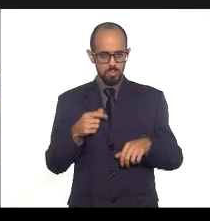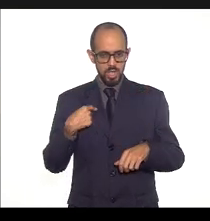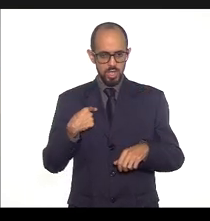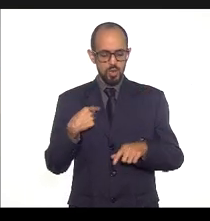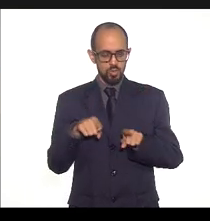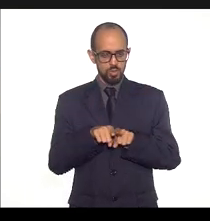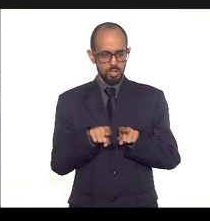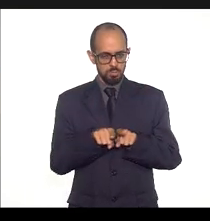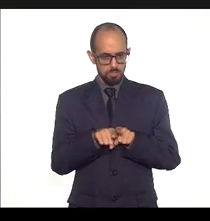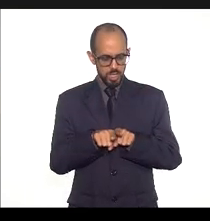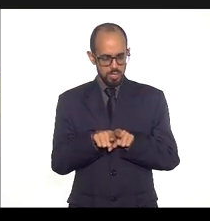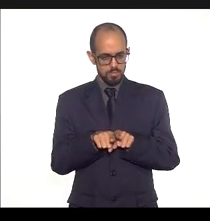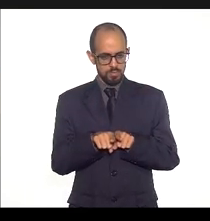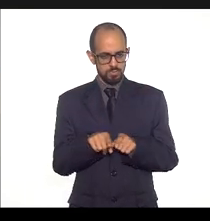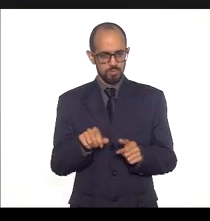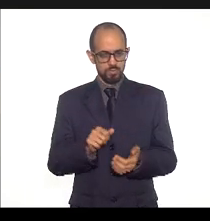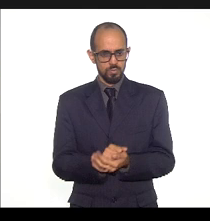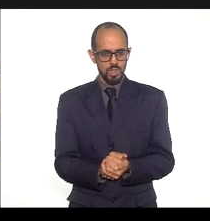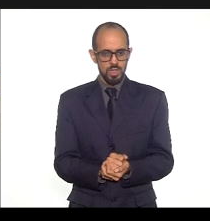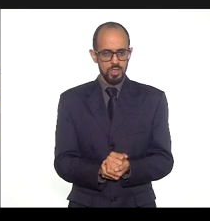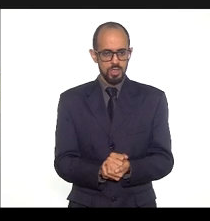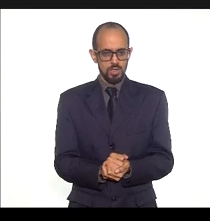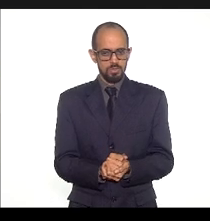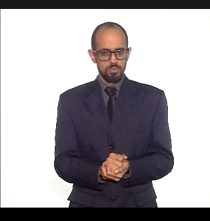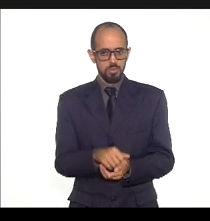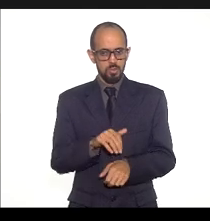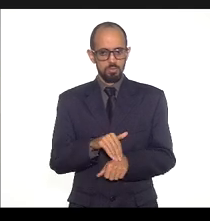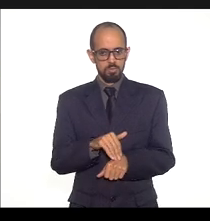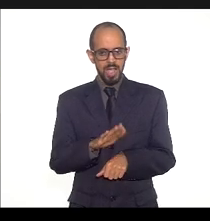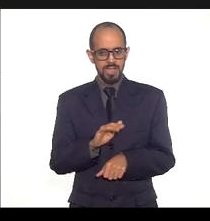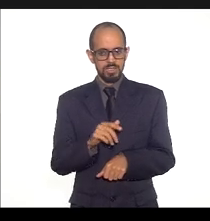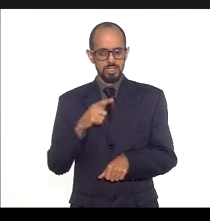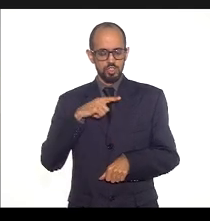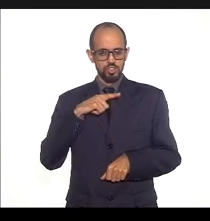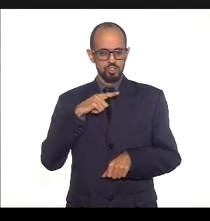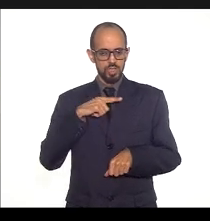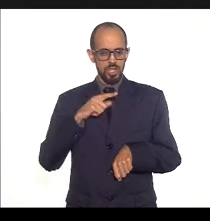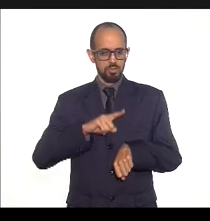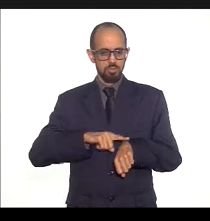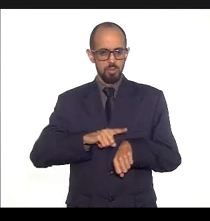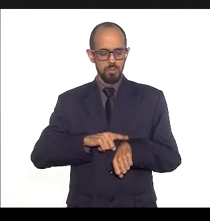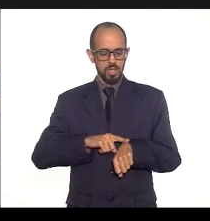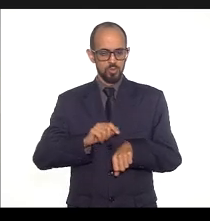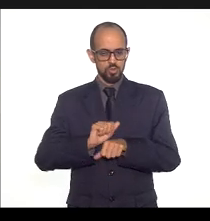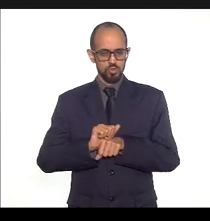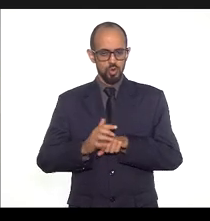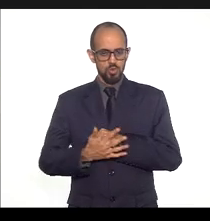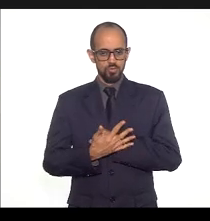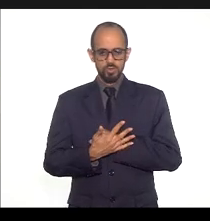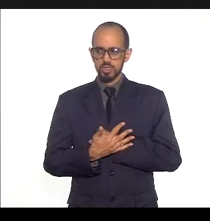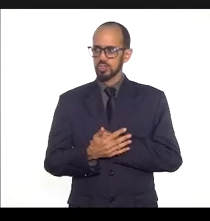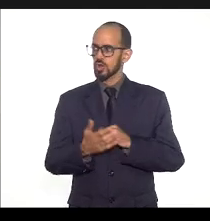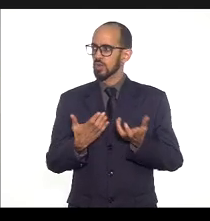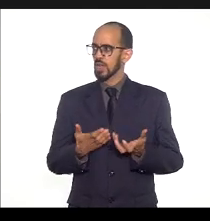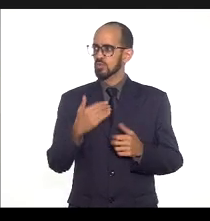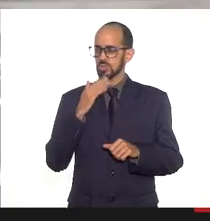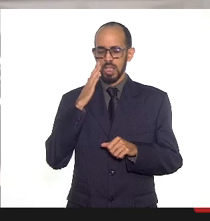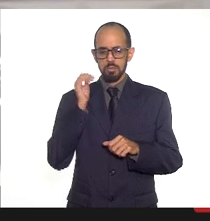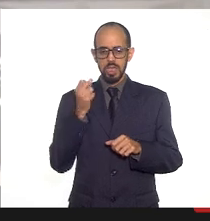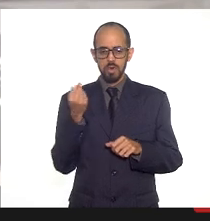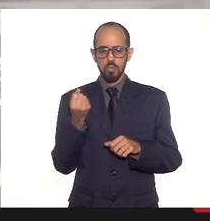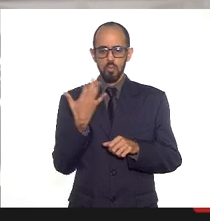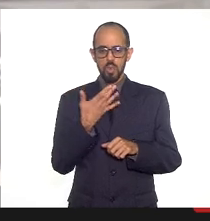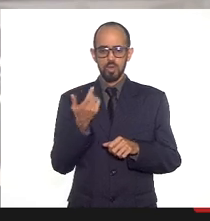atenção a esse tema. Por mais que se esteja em tempos de covid, né? Mas eu queria saber quando é que a gente